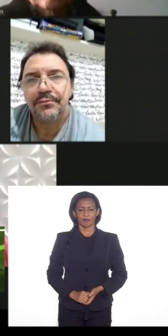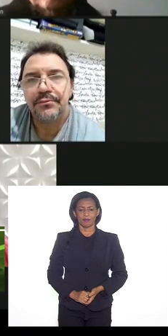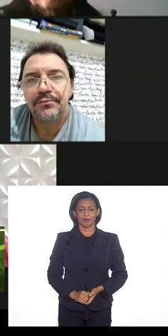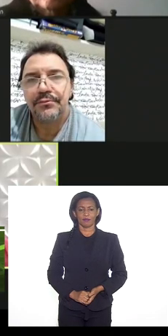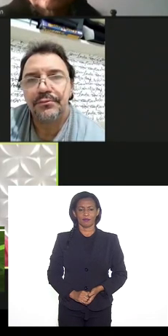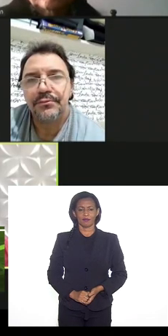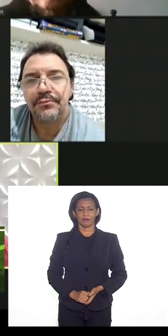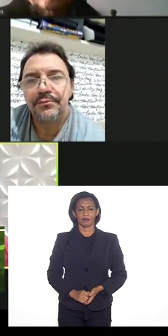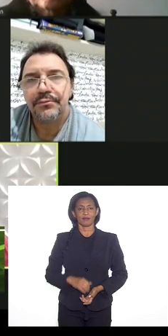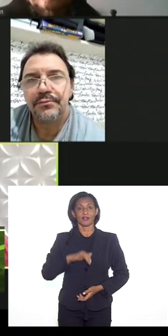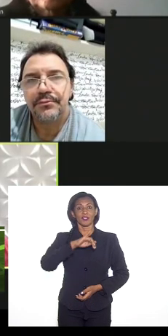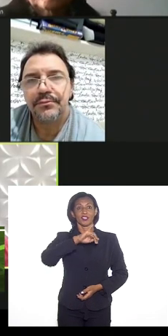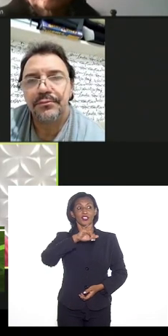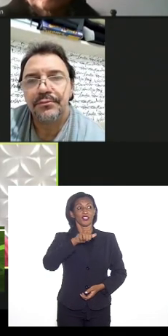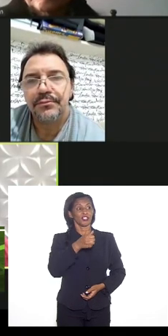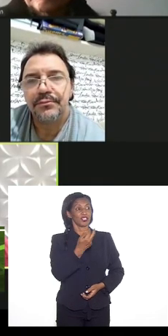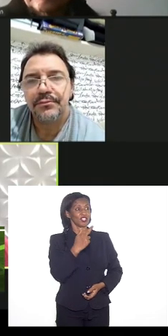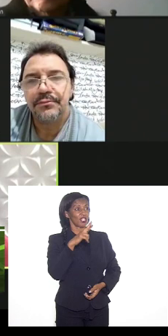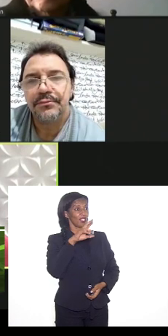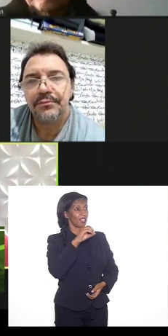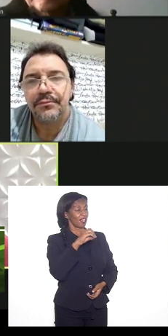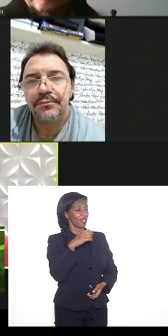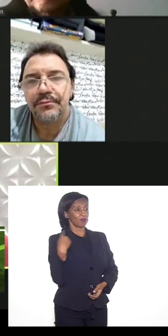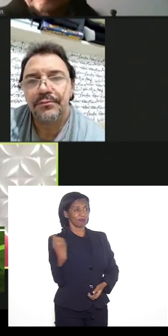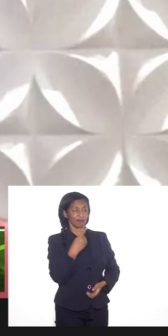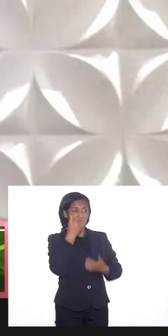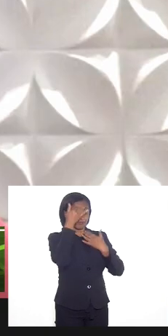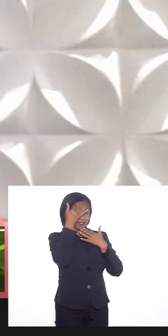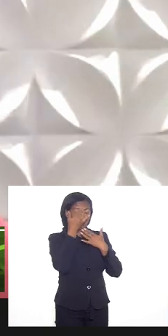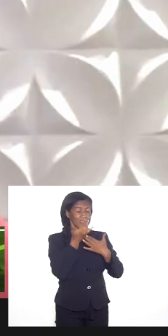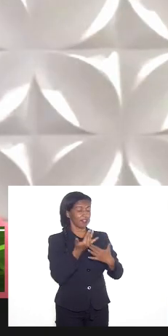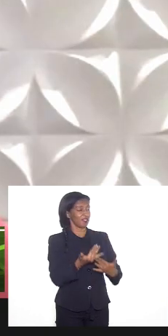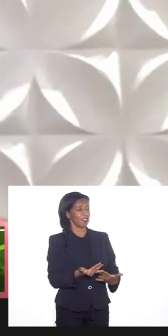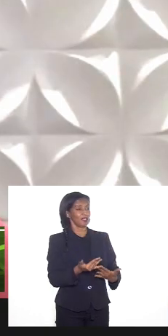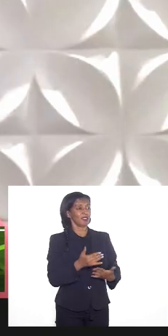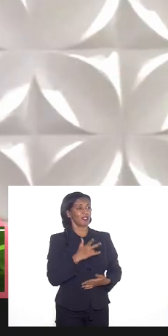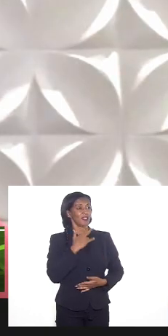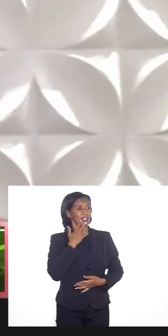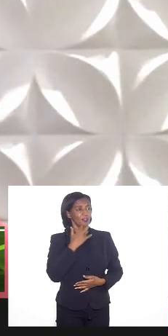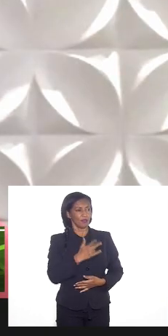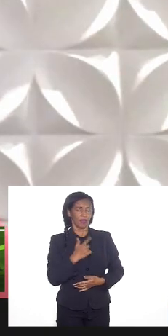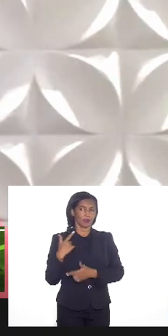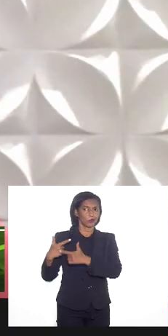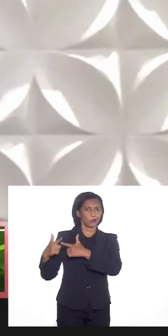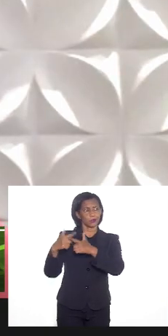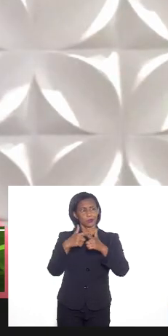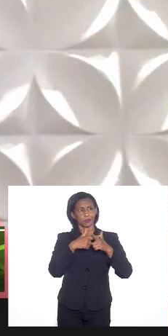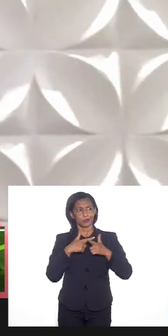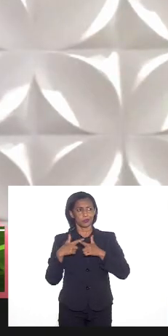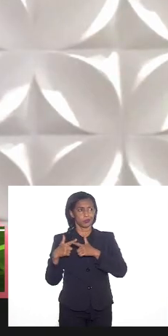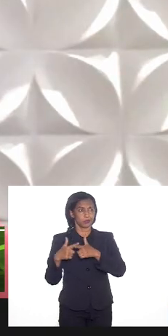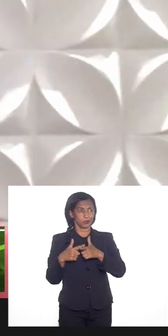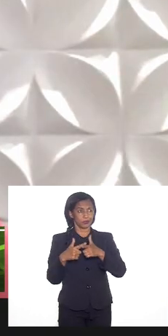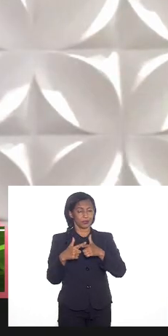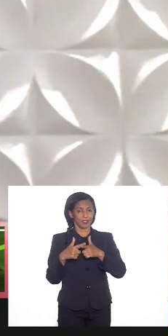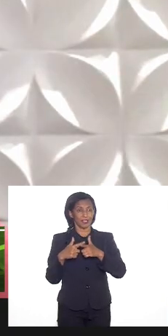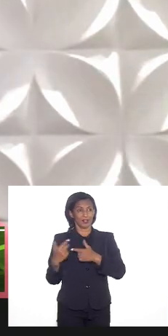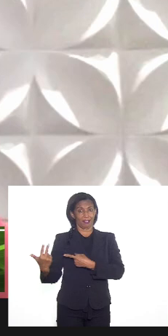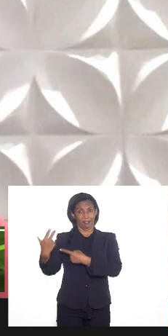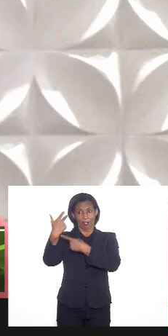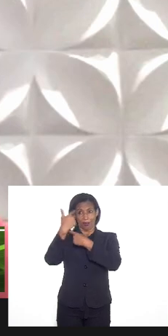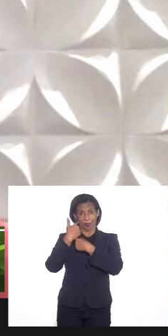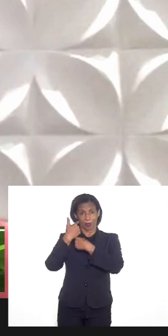Sr. Jário, nós é que agradecemos e quero lhe dizer que essas situações de quem está em home office